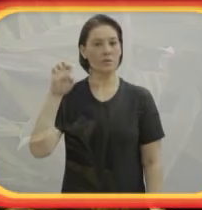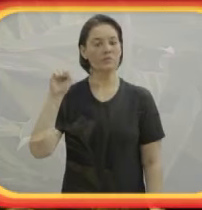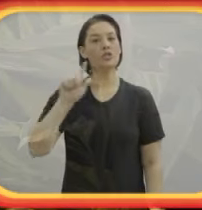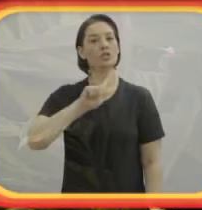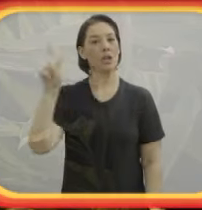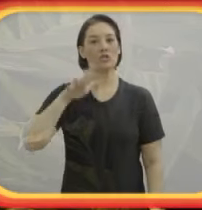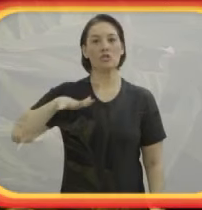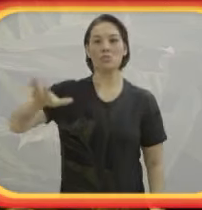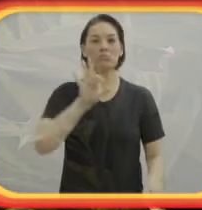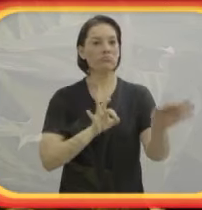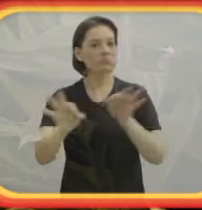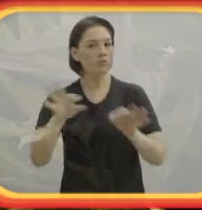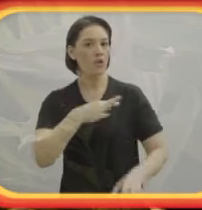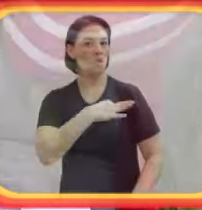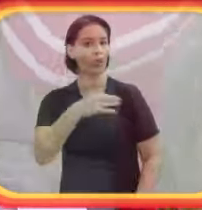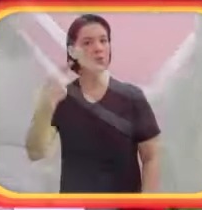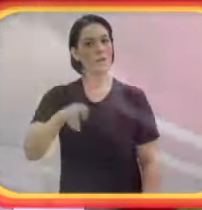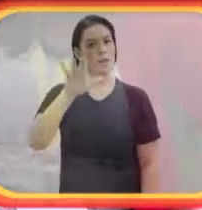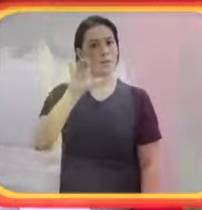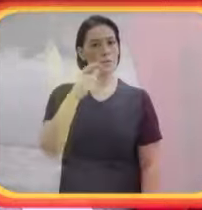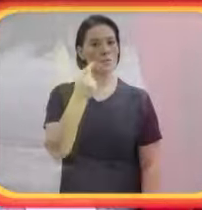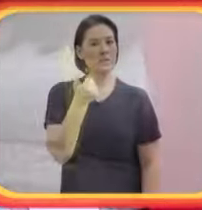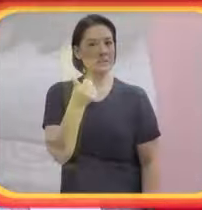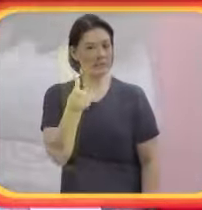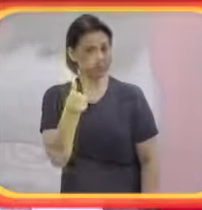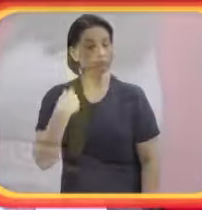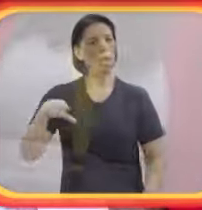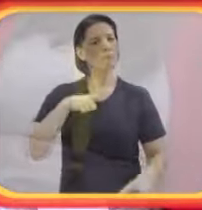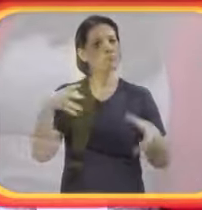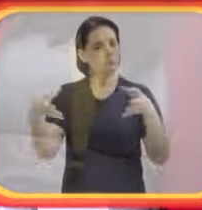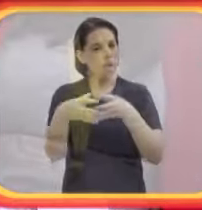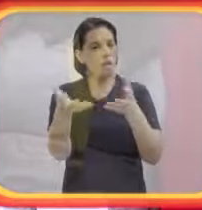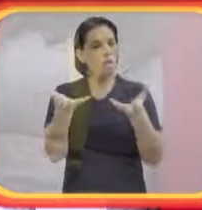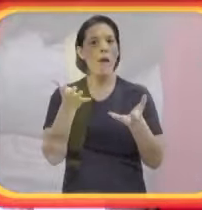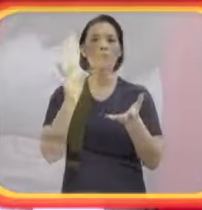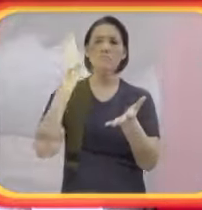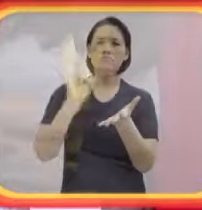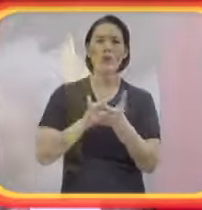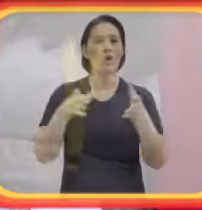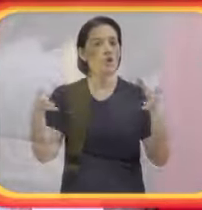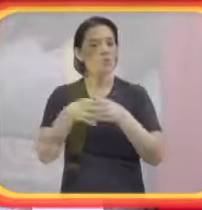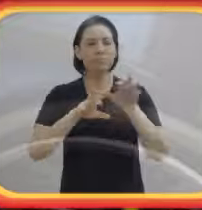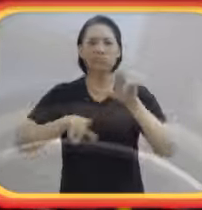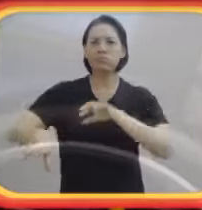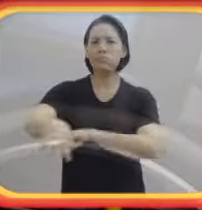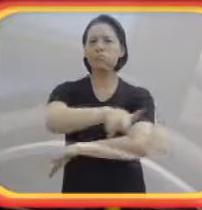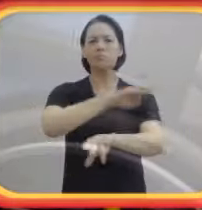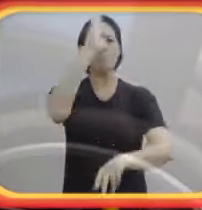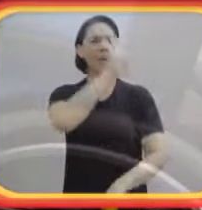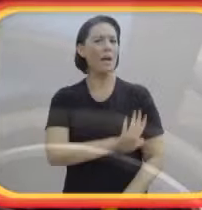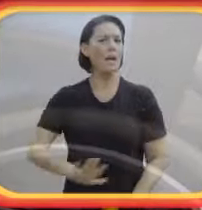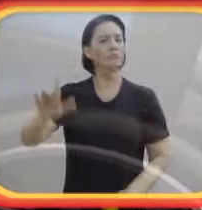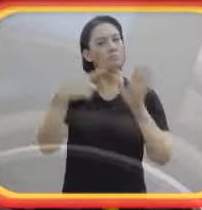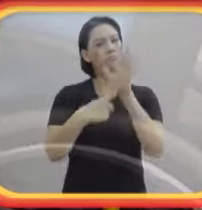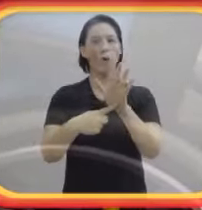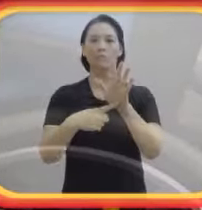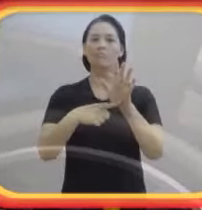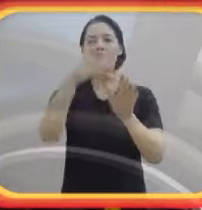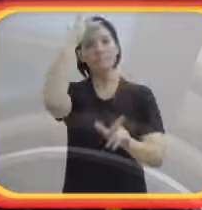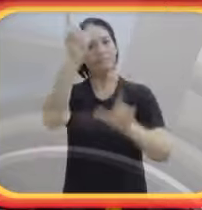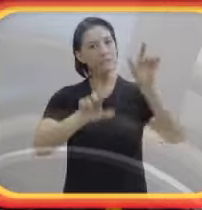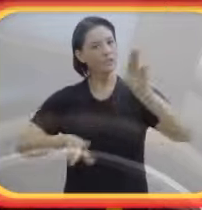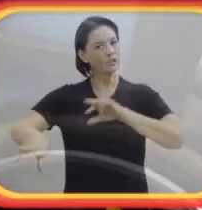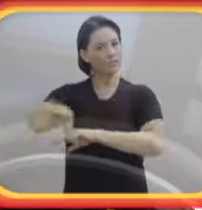geral do Programa de Voluntários Rio 2016. A gente queria ter realmente um grupo diverso que mostrasse a cara do Brasil,